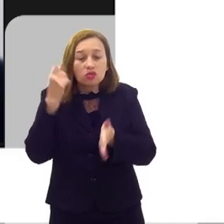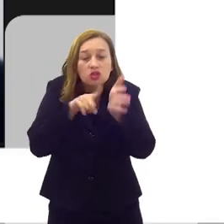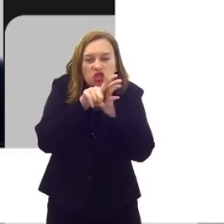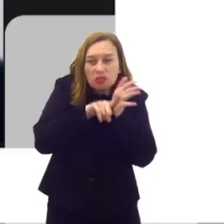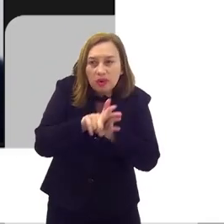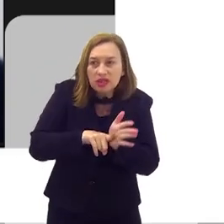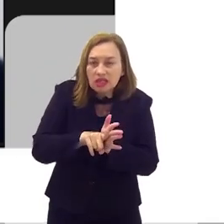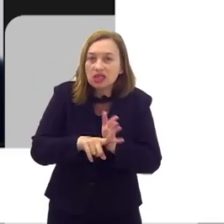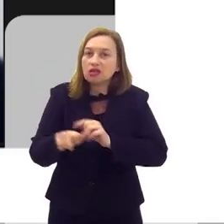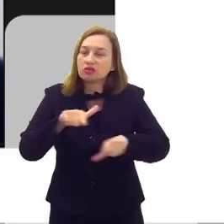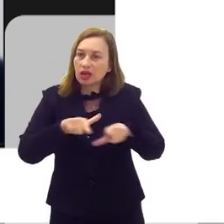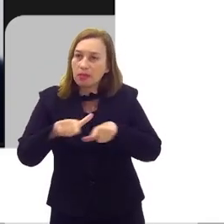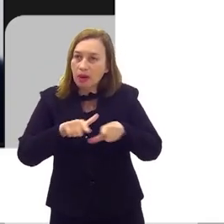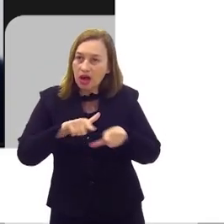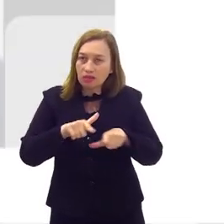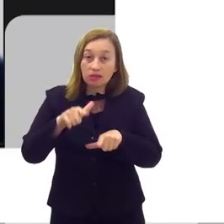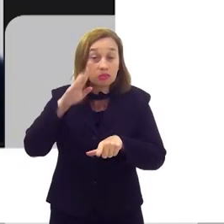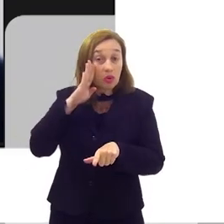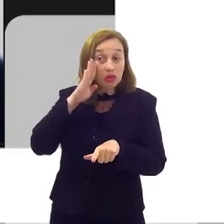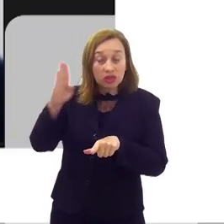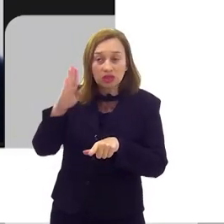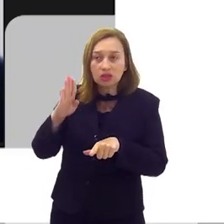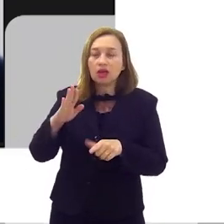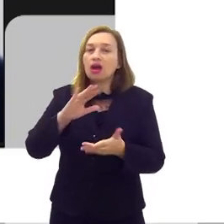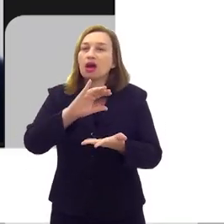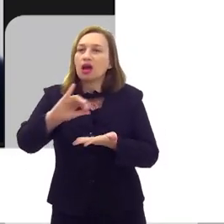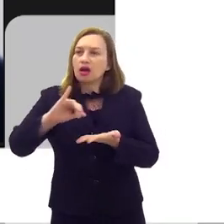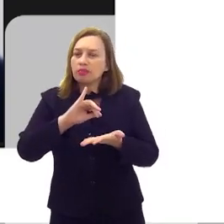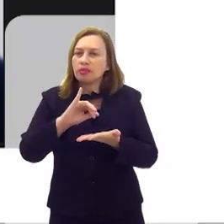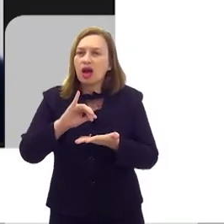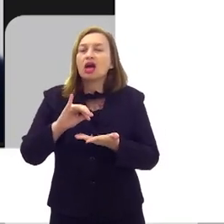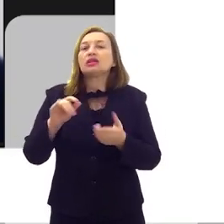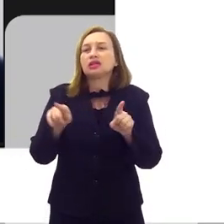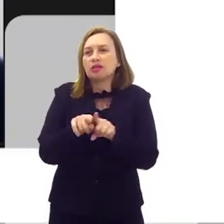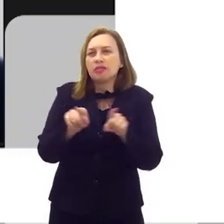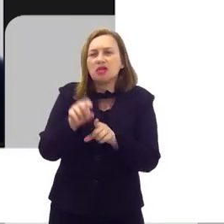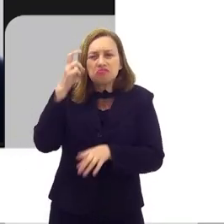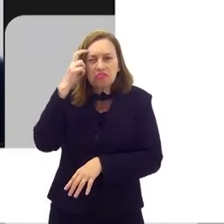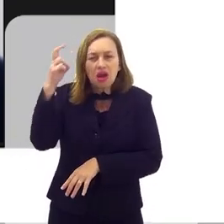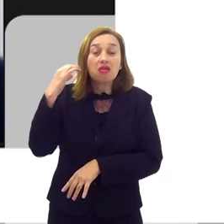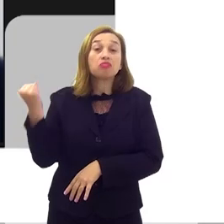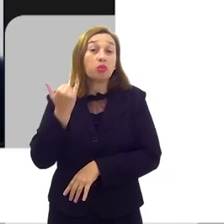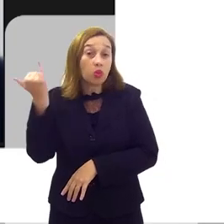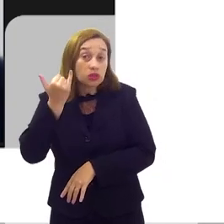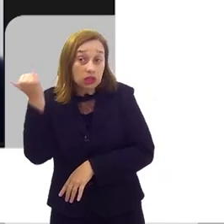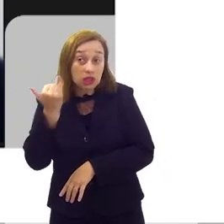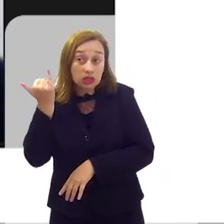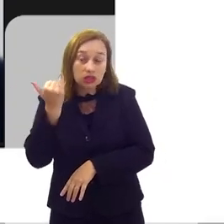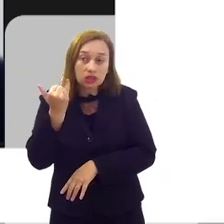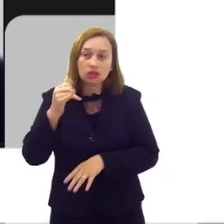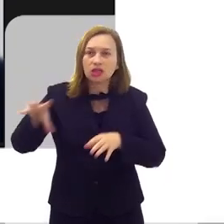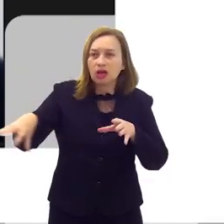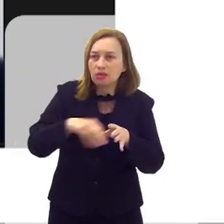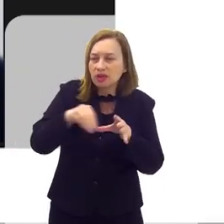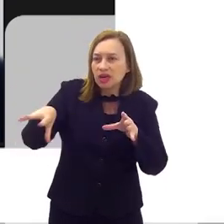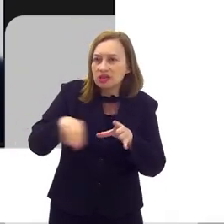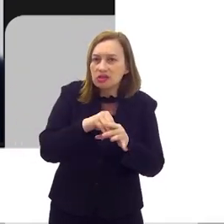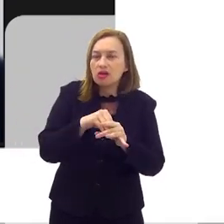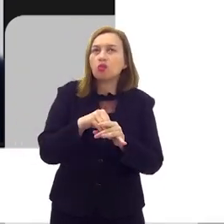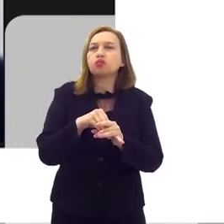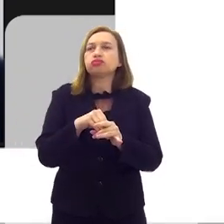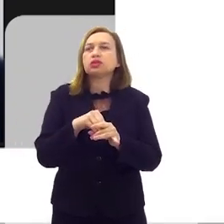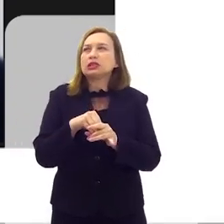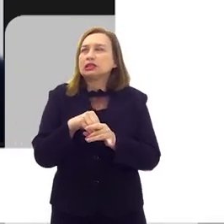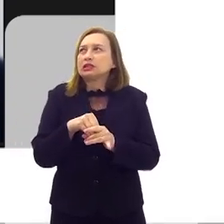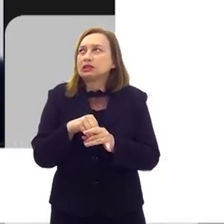pesquisador de tarefas administrativas. Insere o conceito de capital intelectual, que é muito importante também, o que possibilita